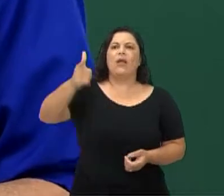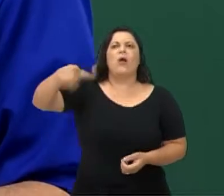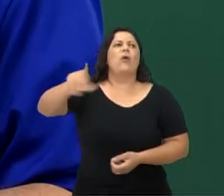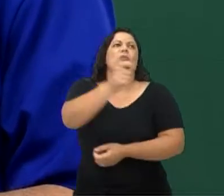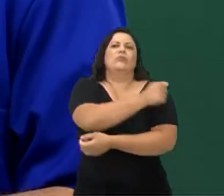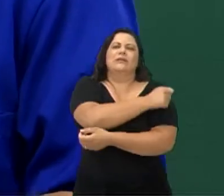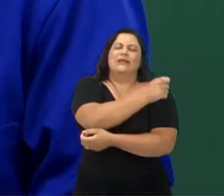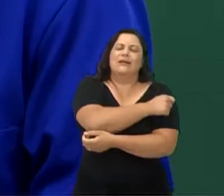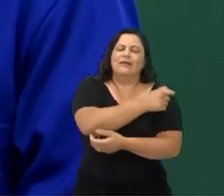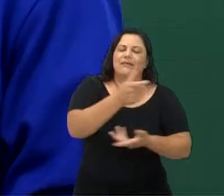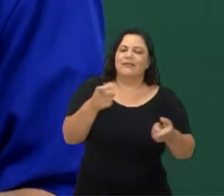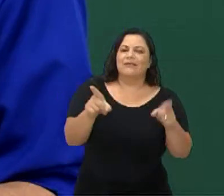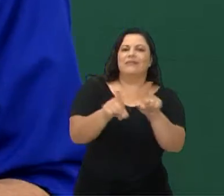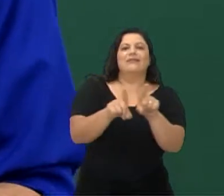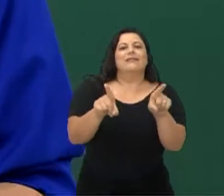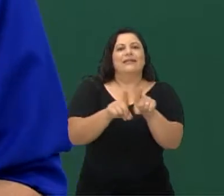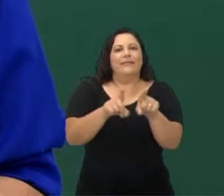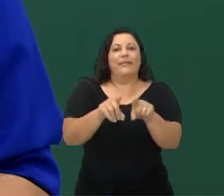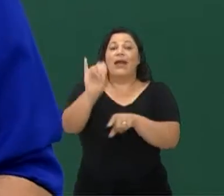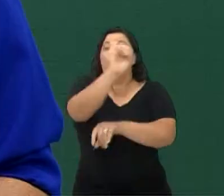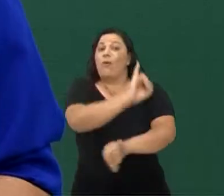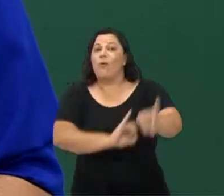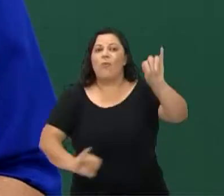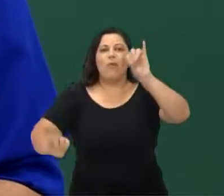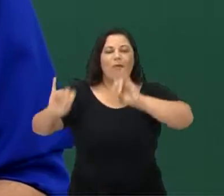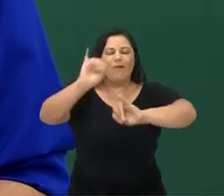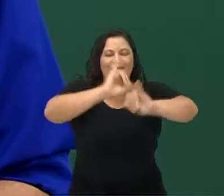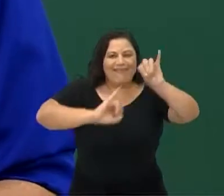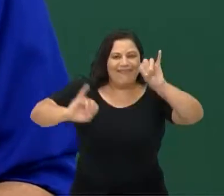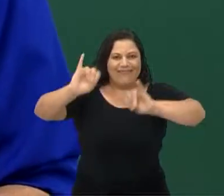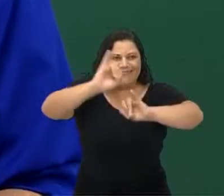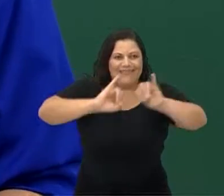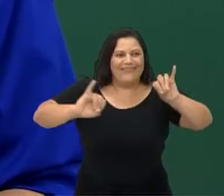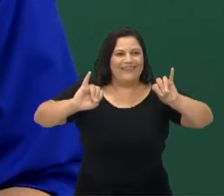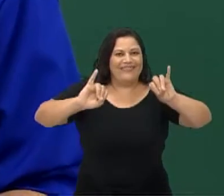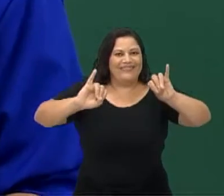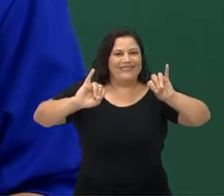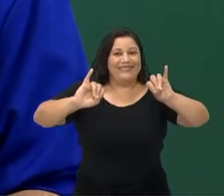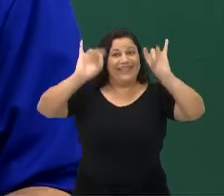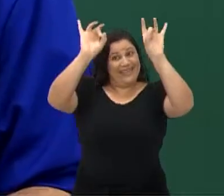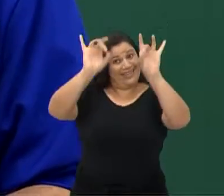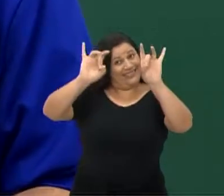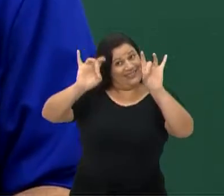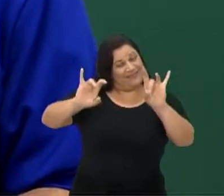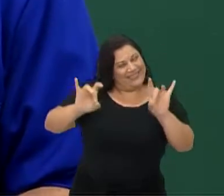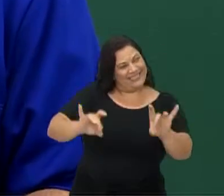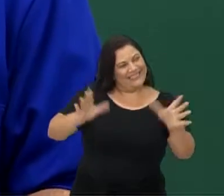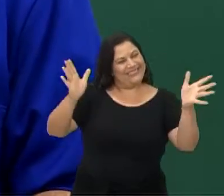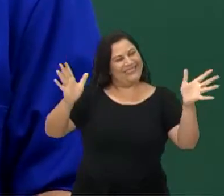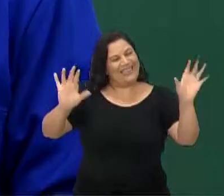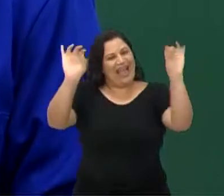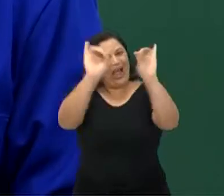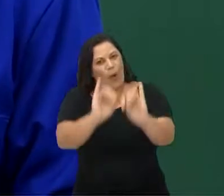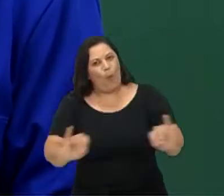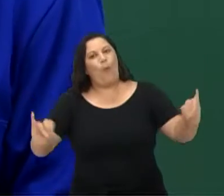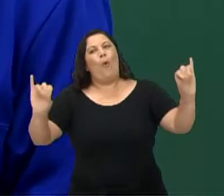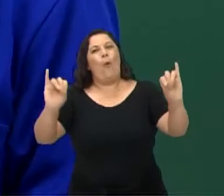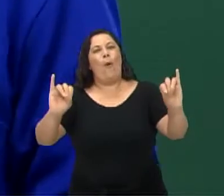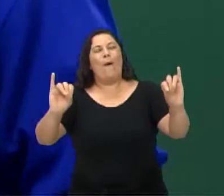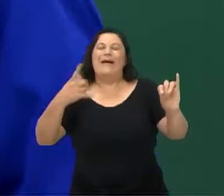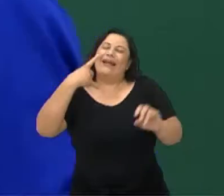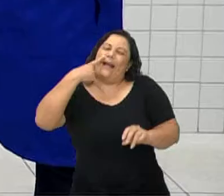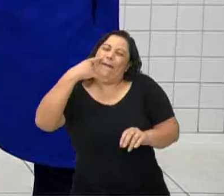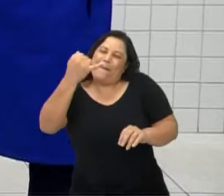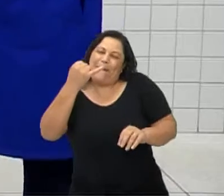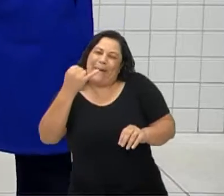do CESPA, falando oi aqui pro Peterson, esse é um oi especial, tá bom? Oi, Luísa, um abraço do PAP.